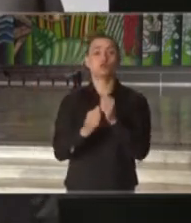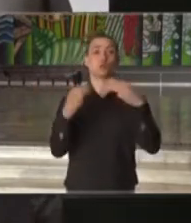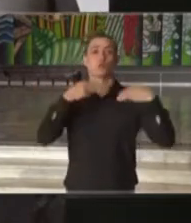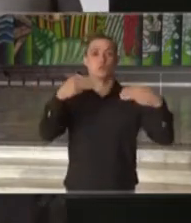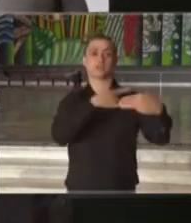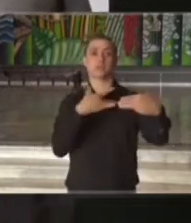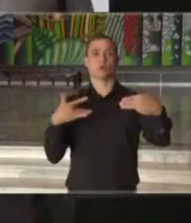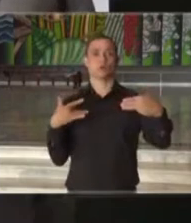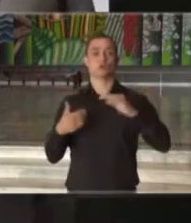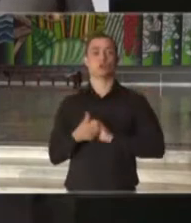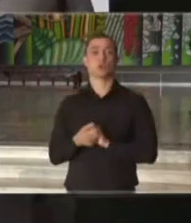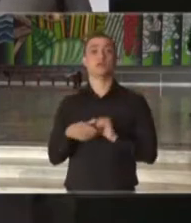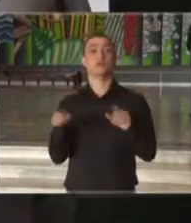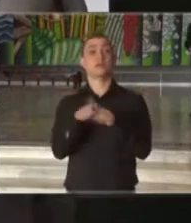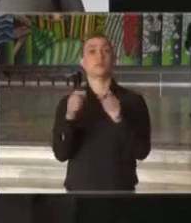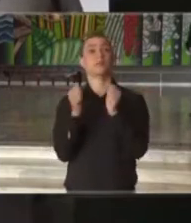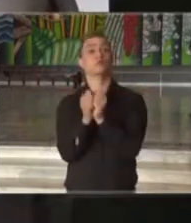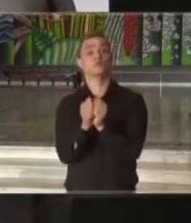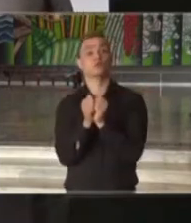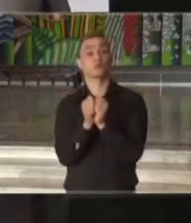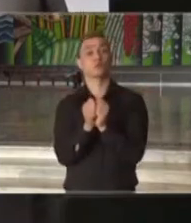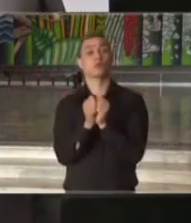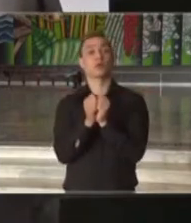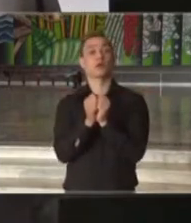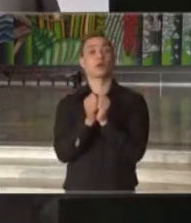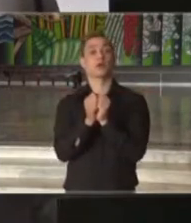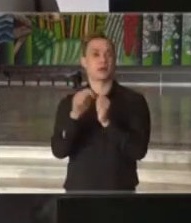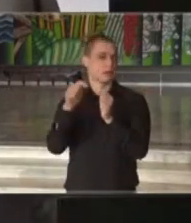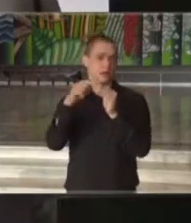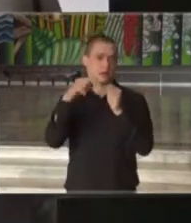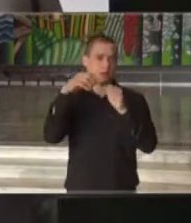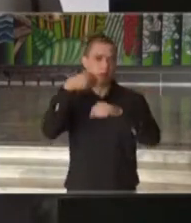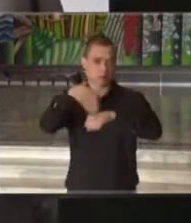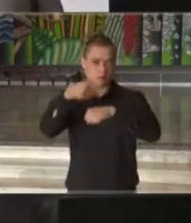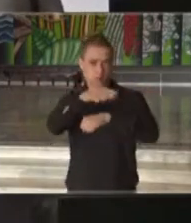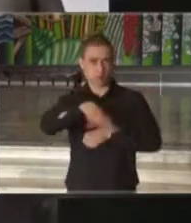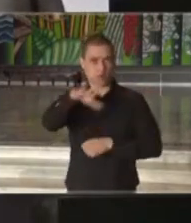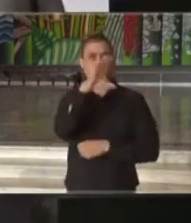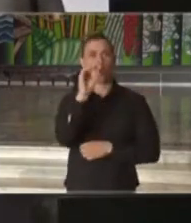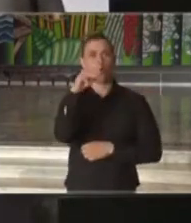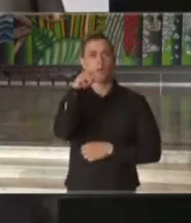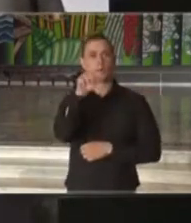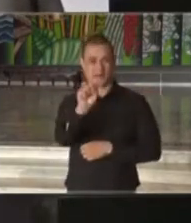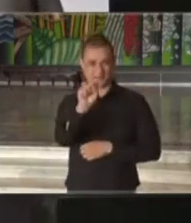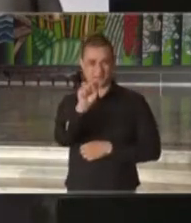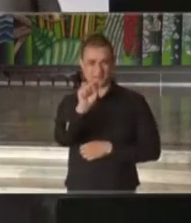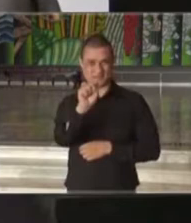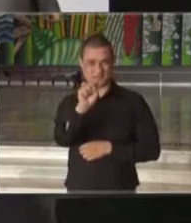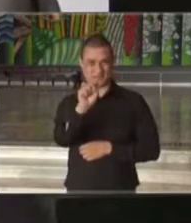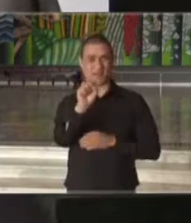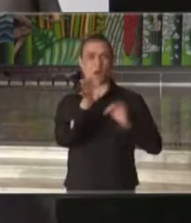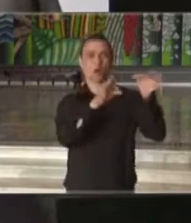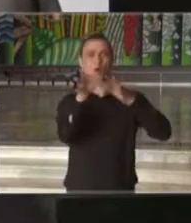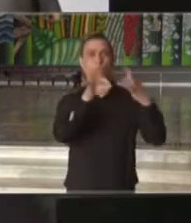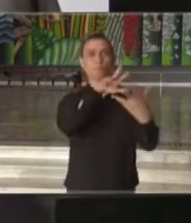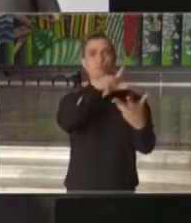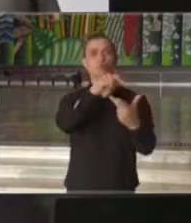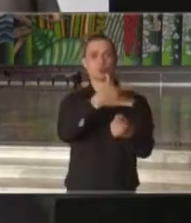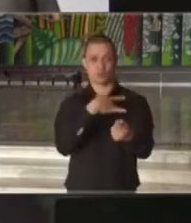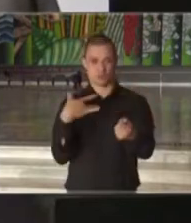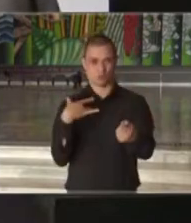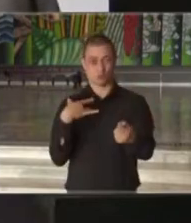Ministério da Saúde e em conjunto também com as orientações da Organização Mundial de Saúde.